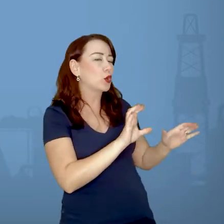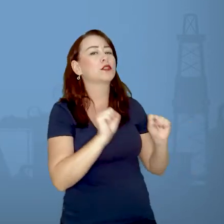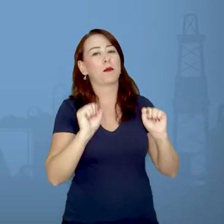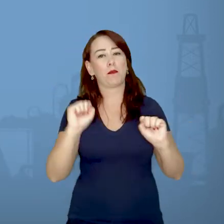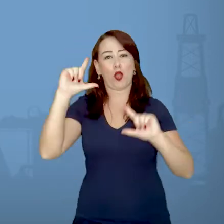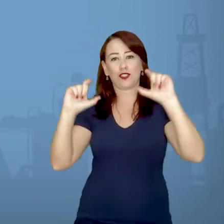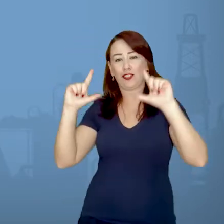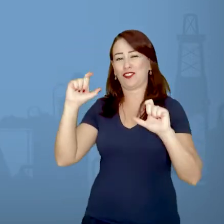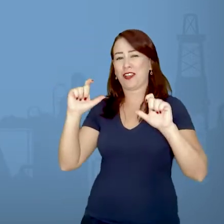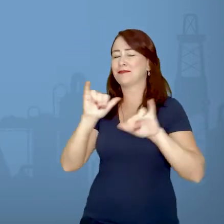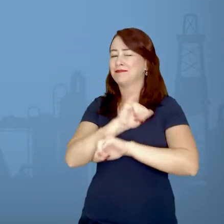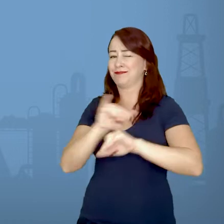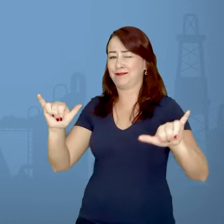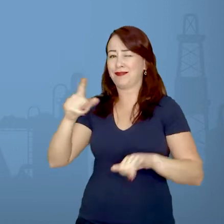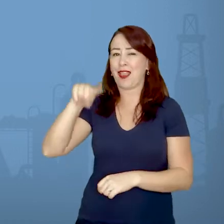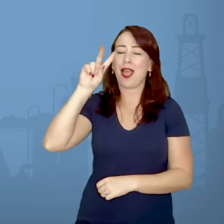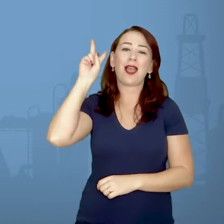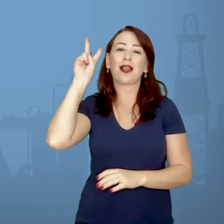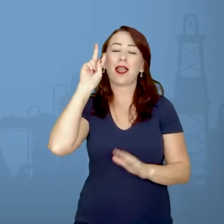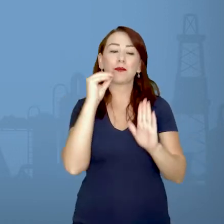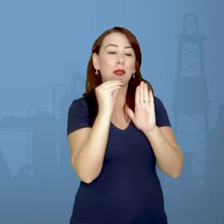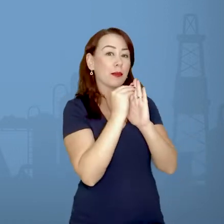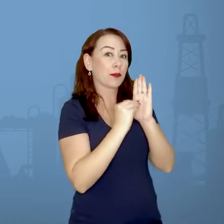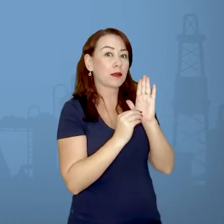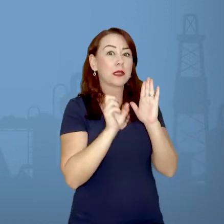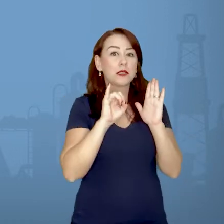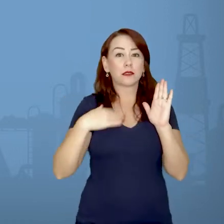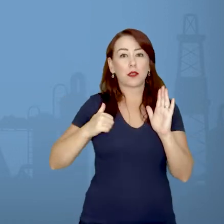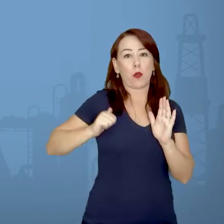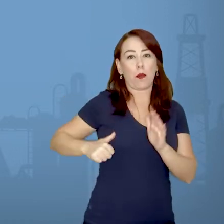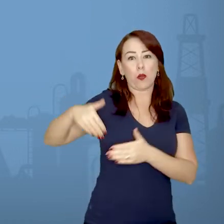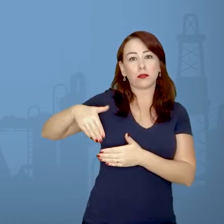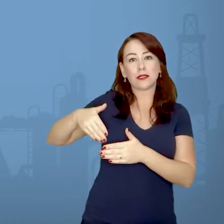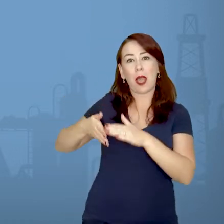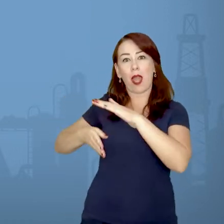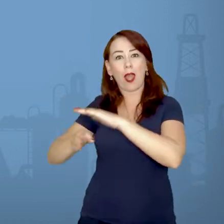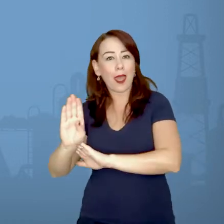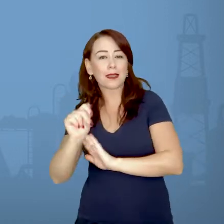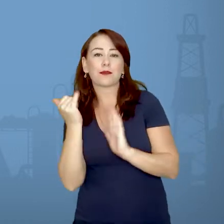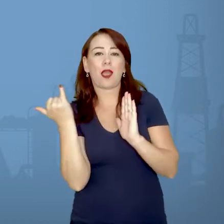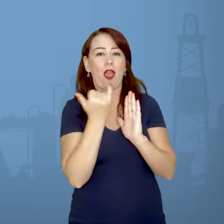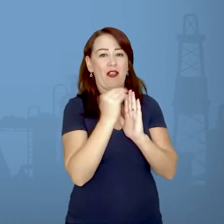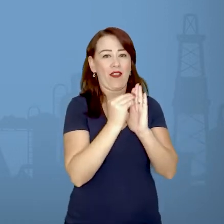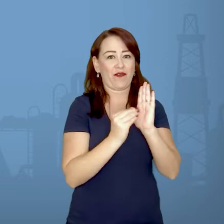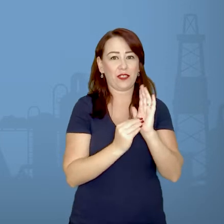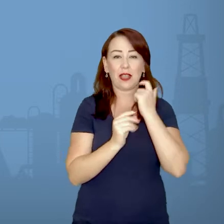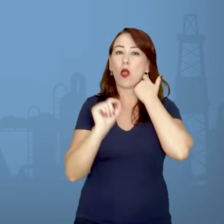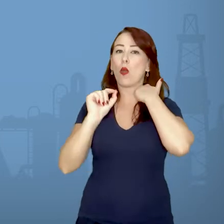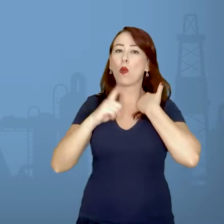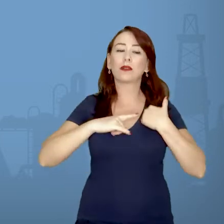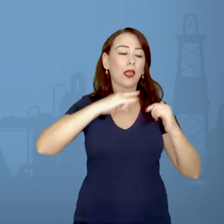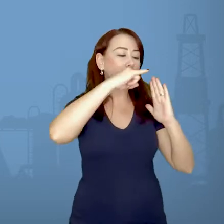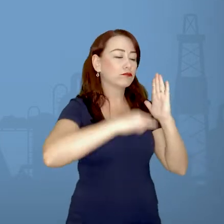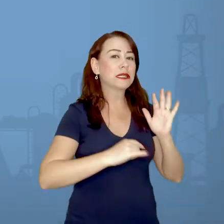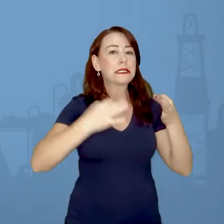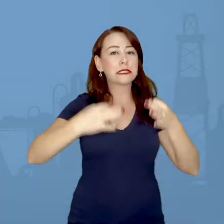E um lembrete! É importante declarar o acesso com ferramentas e equipamentos eletrônicos para receber um romaneio